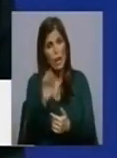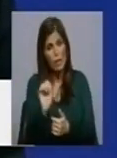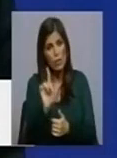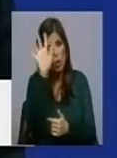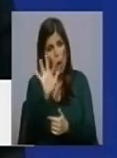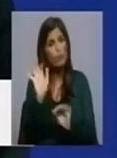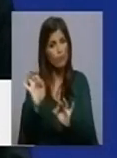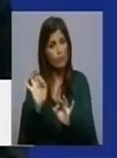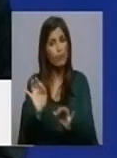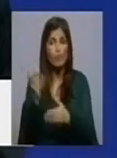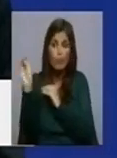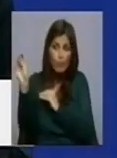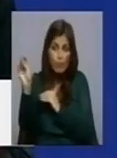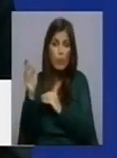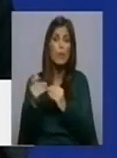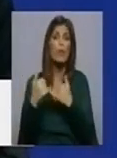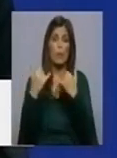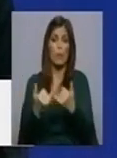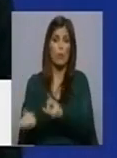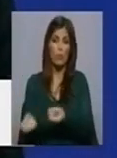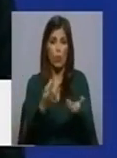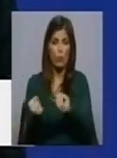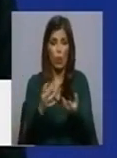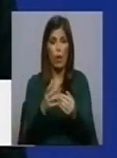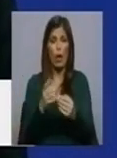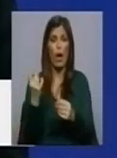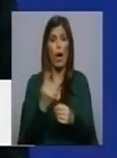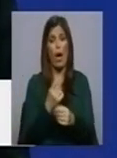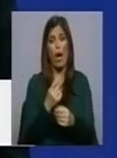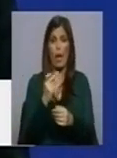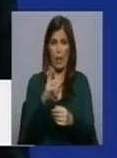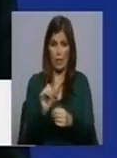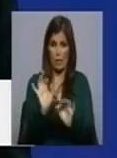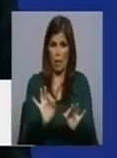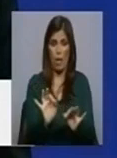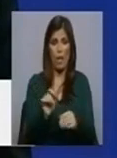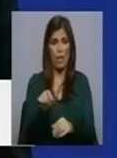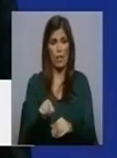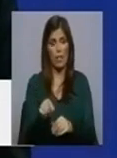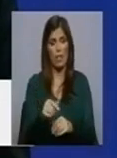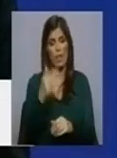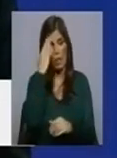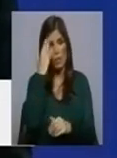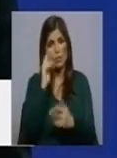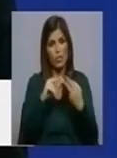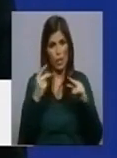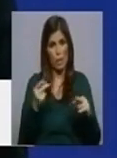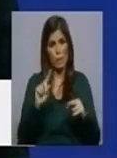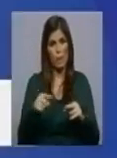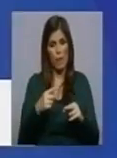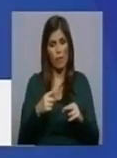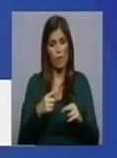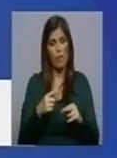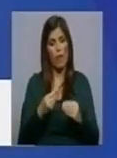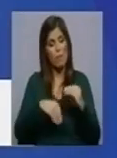e, portanto, a partir daí o encaminhamento é através da Autoridade de Saúde. Eu acho que aqui é razoável que os municípios sejam supleitivos,